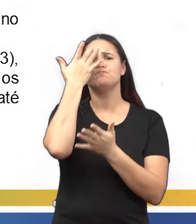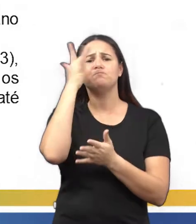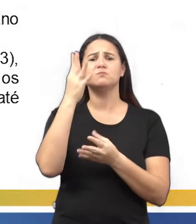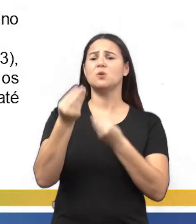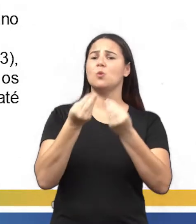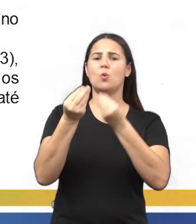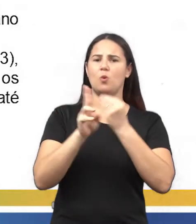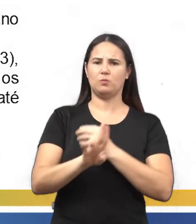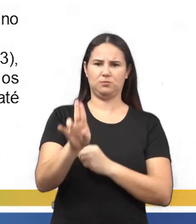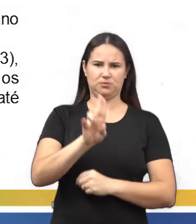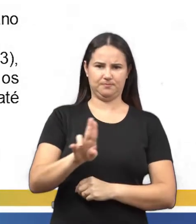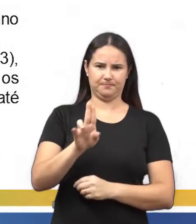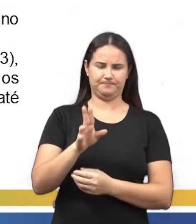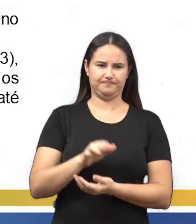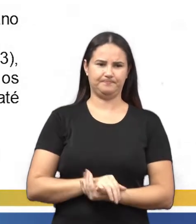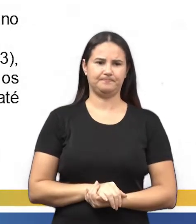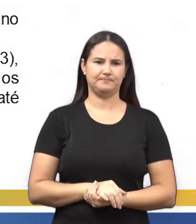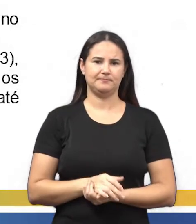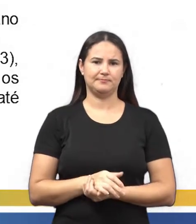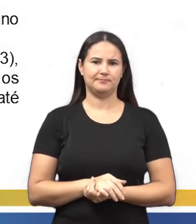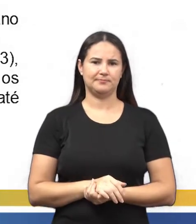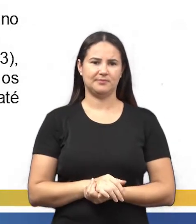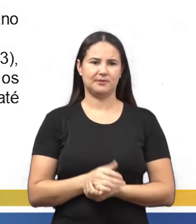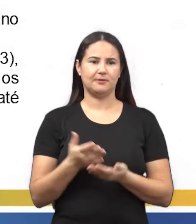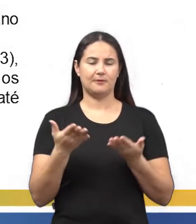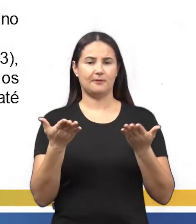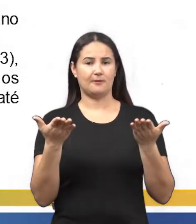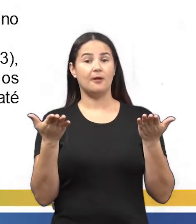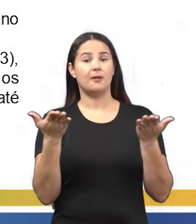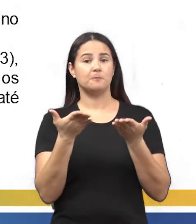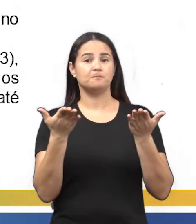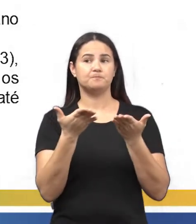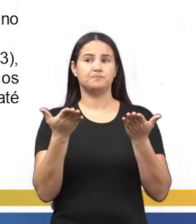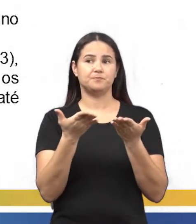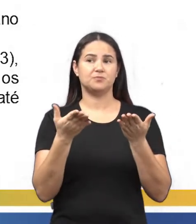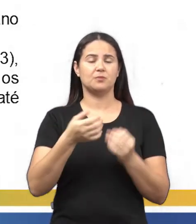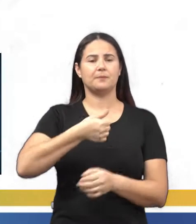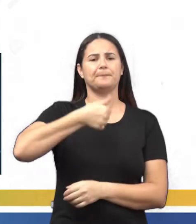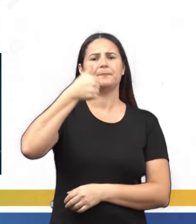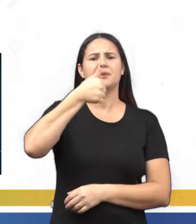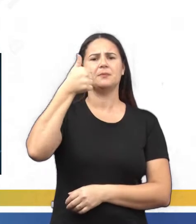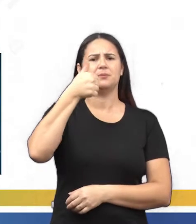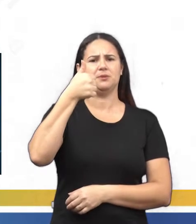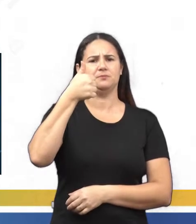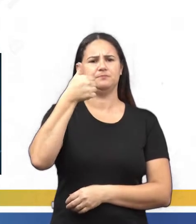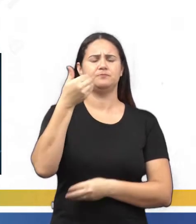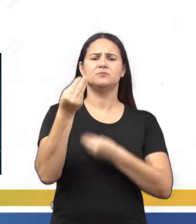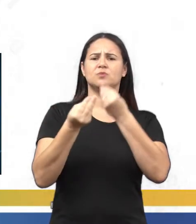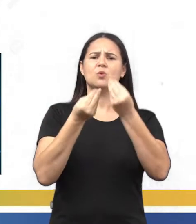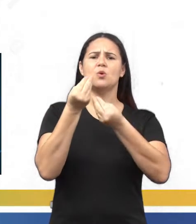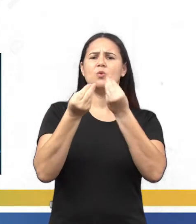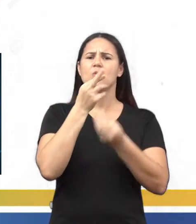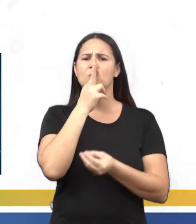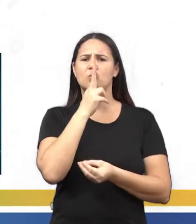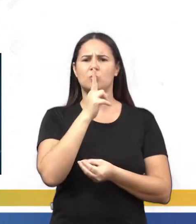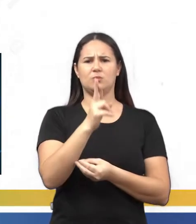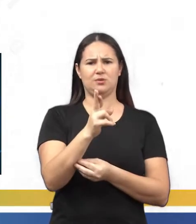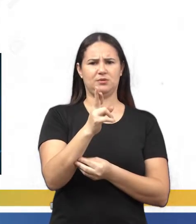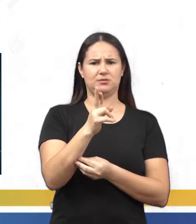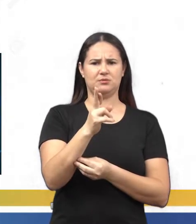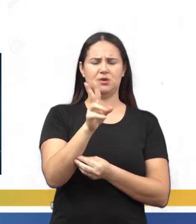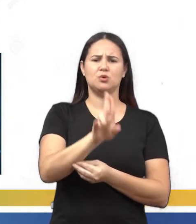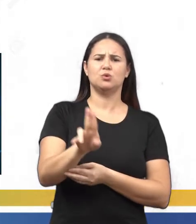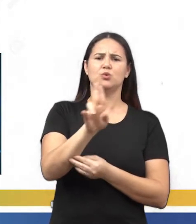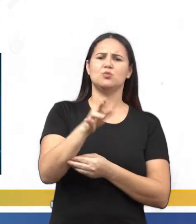Então vamos lá. Então eu vou citar algumas aplicações. A primeira dela, né, como é que a calcula o consumo de energia